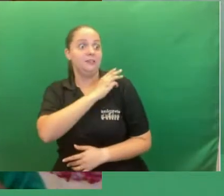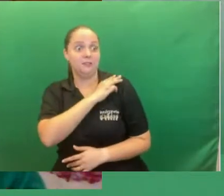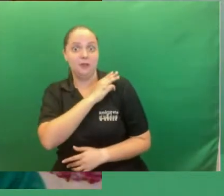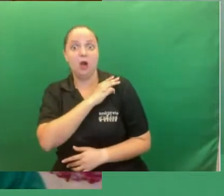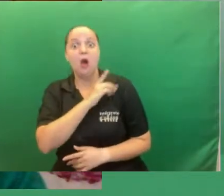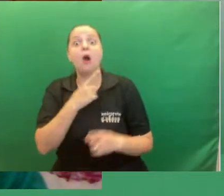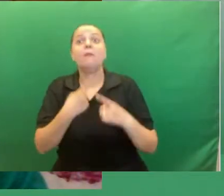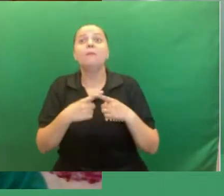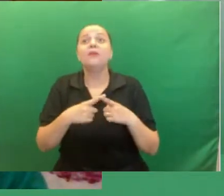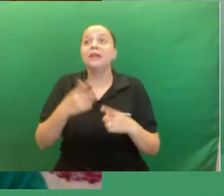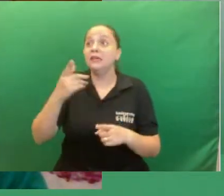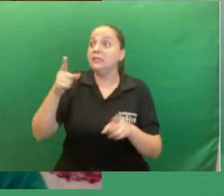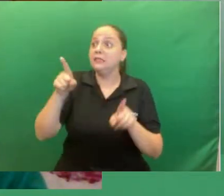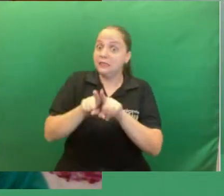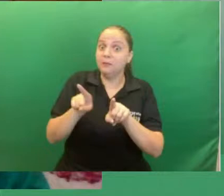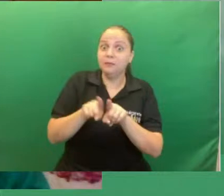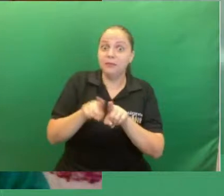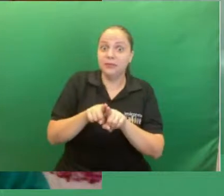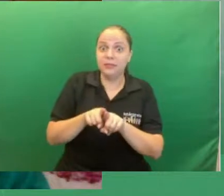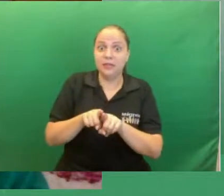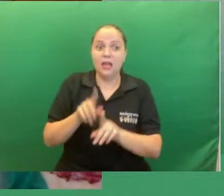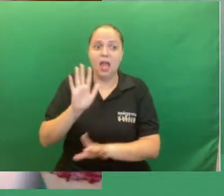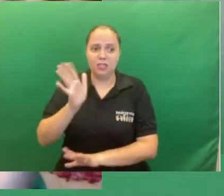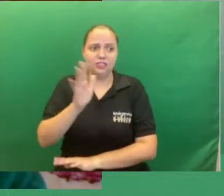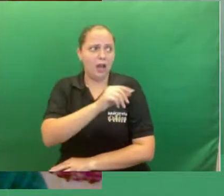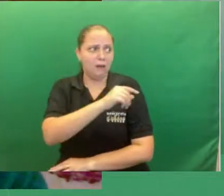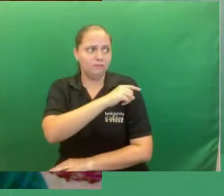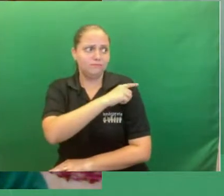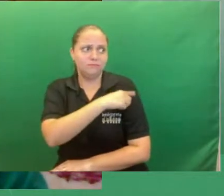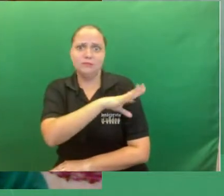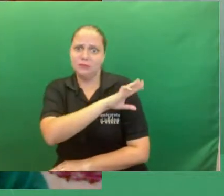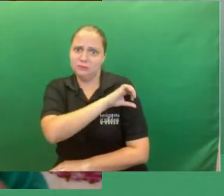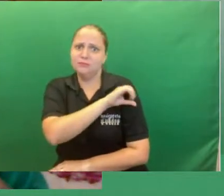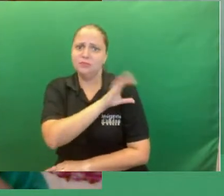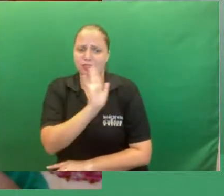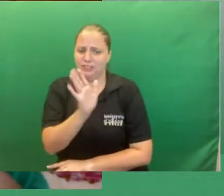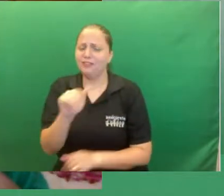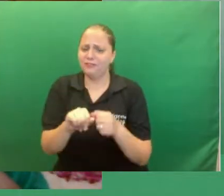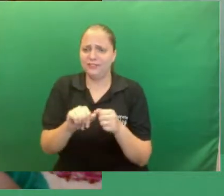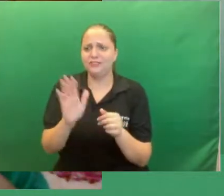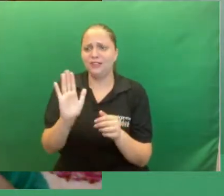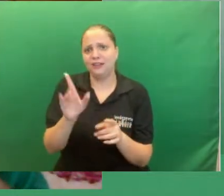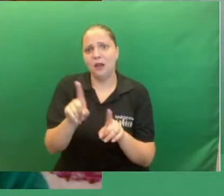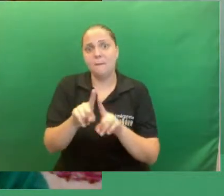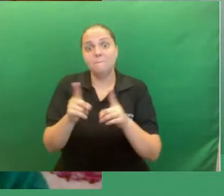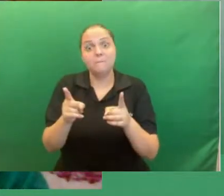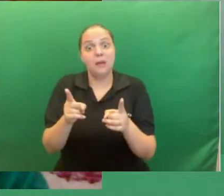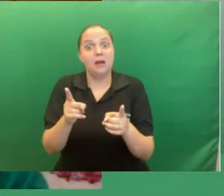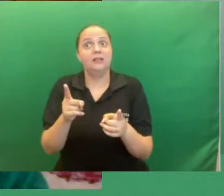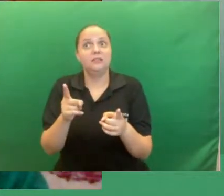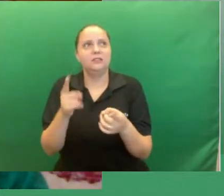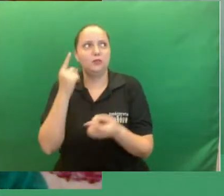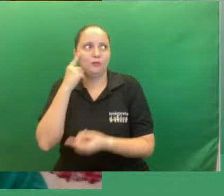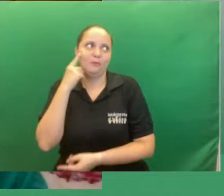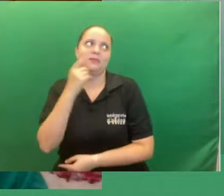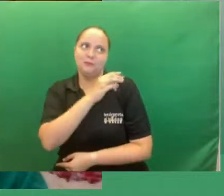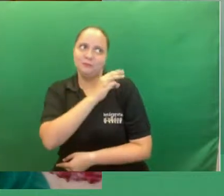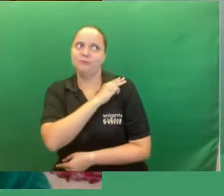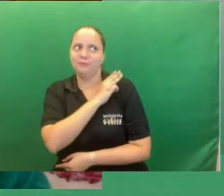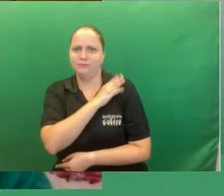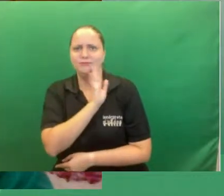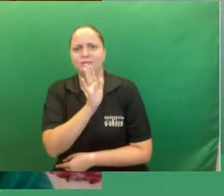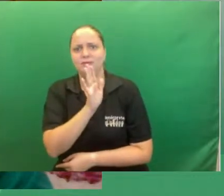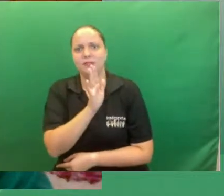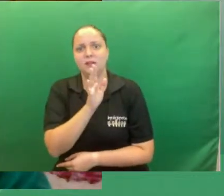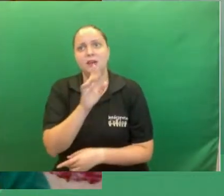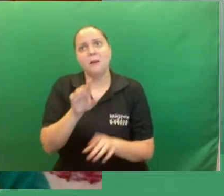feito outra hora para fundamental mas por enquanto nada me impede de criar para ambas então vai de acordo com o desenvolvimento